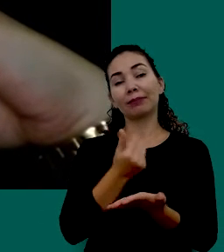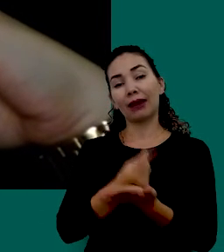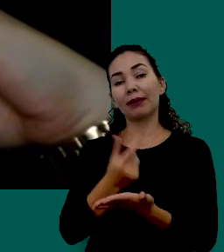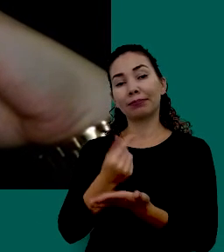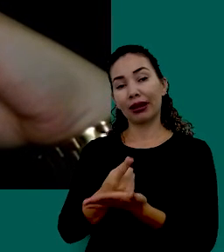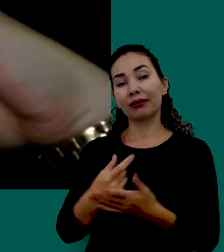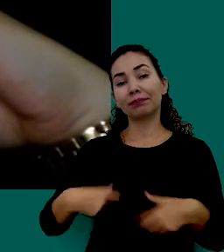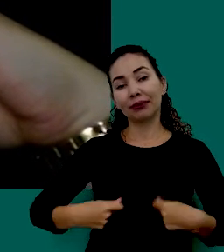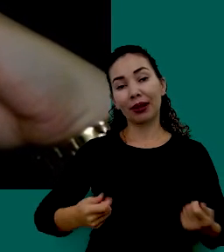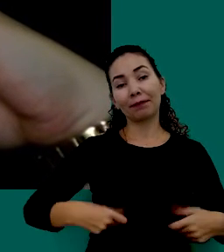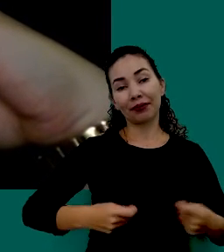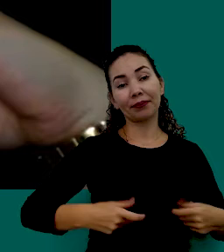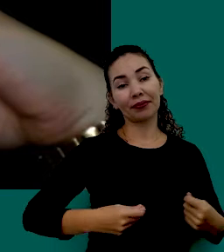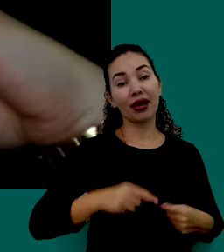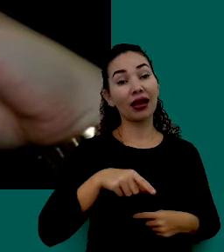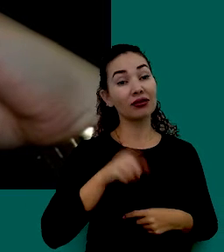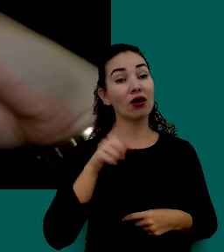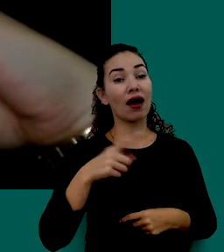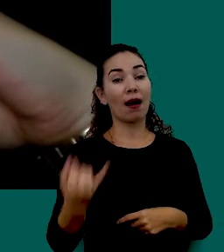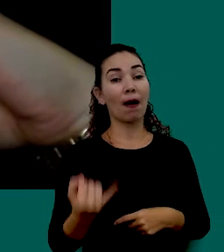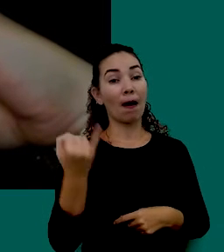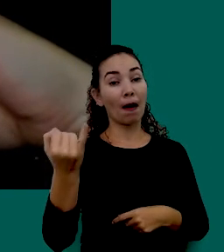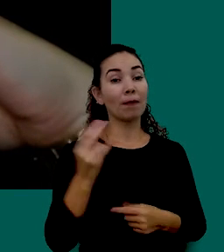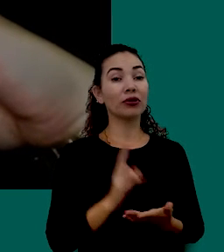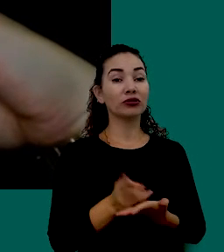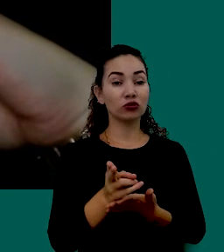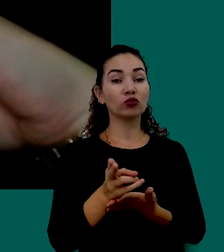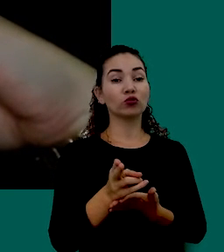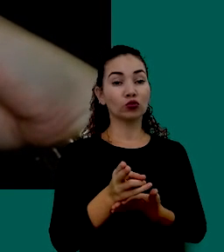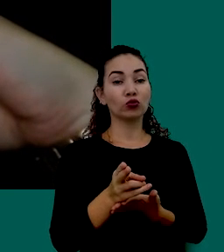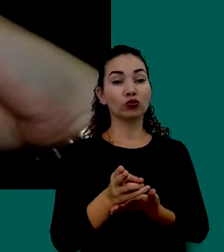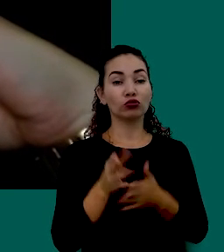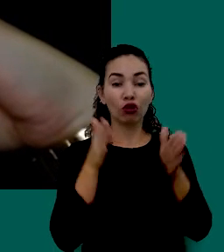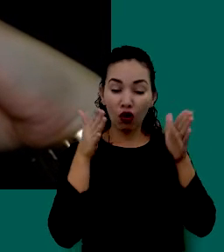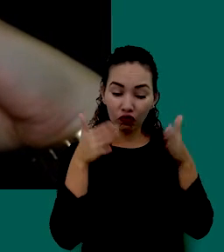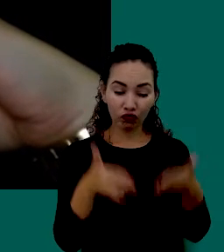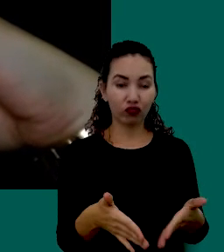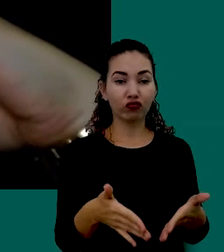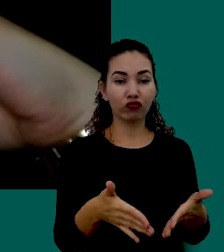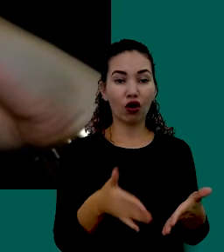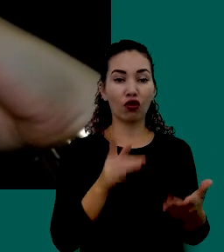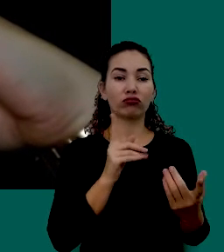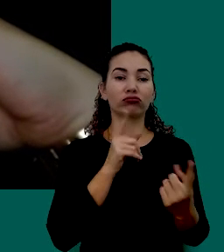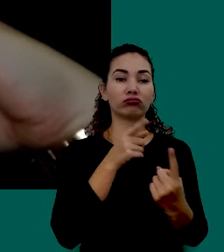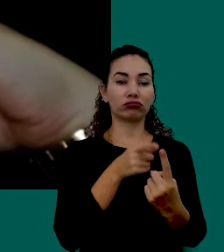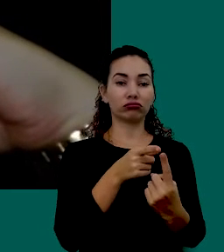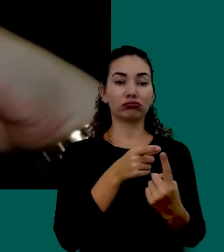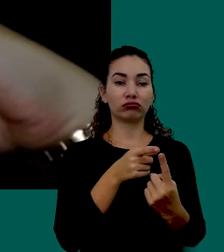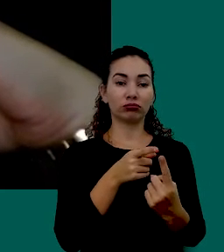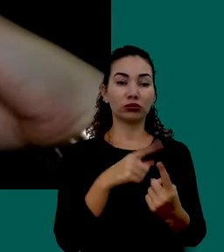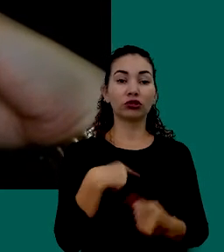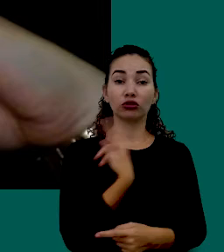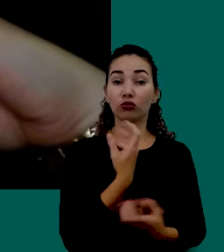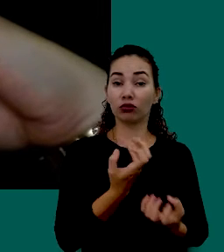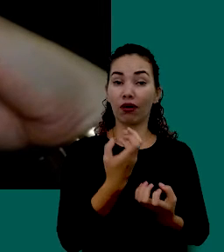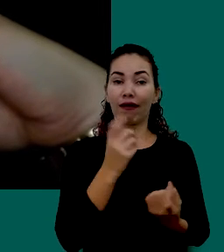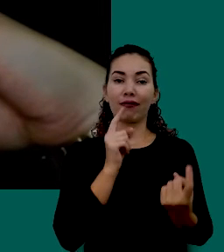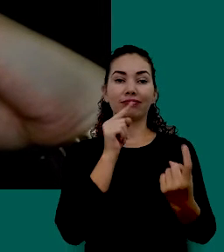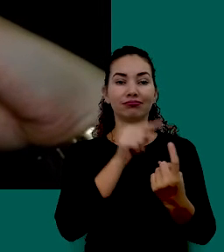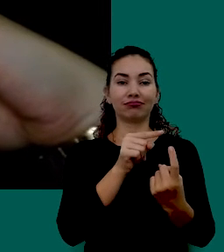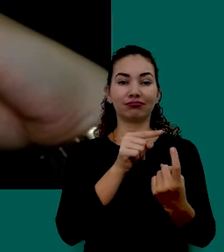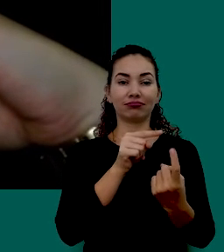Aí Está A Importância De Manter O Foco Dos Objetivos Que A gente Pretende Alcançar